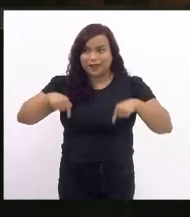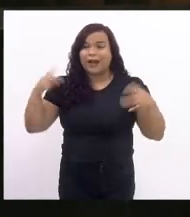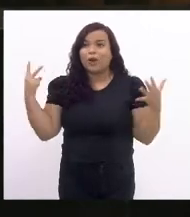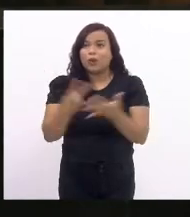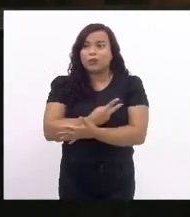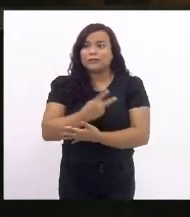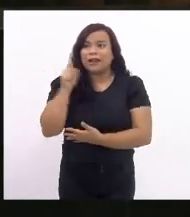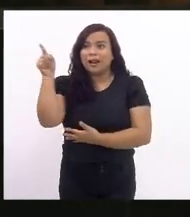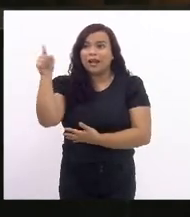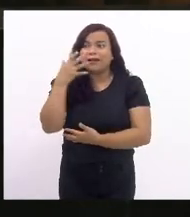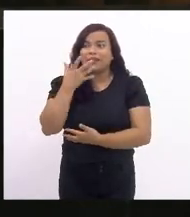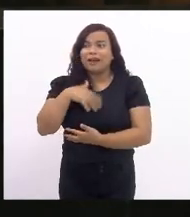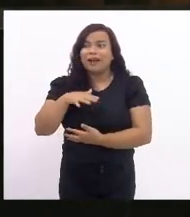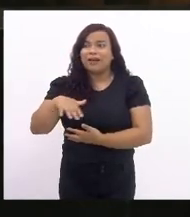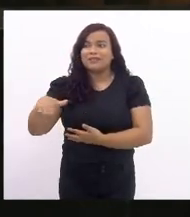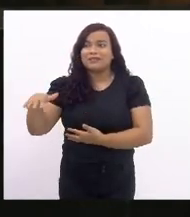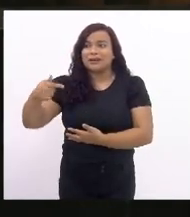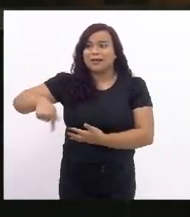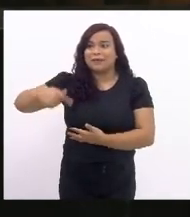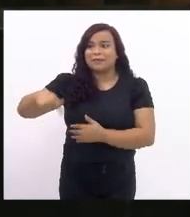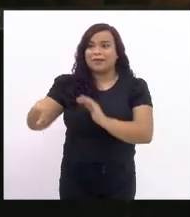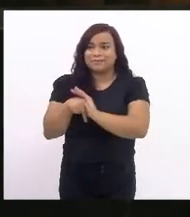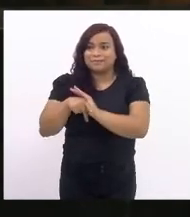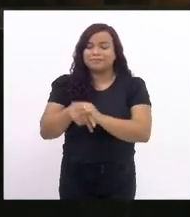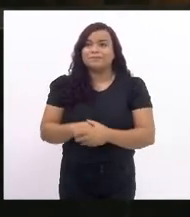com as nossas crianças queimadenses.